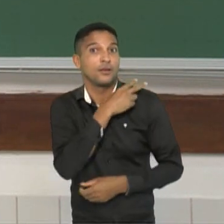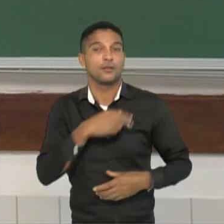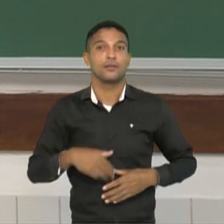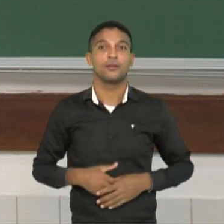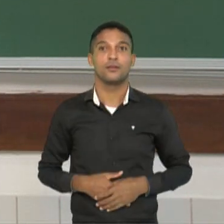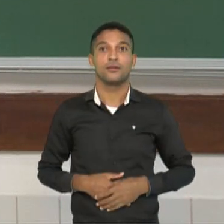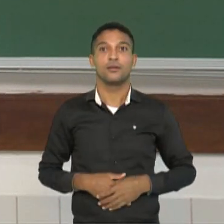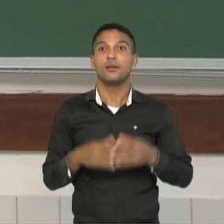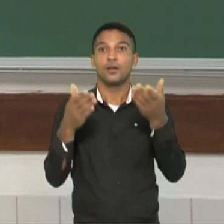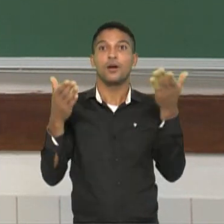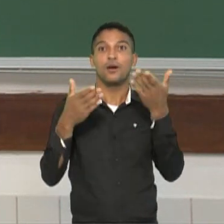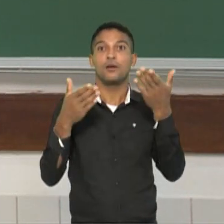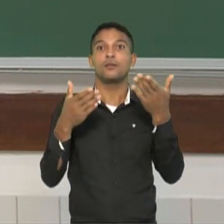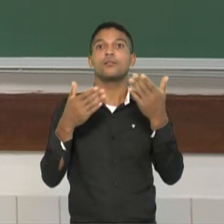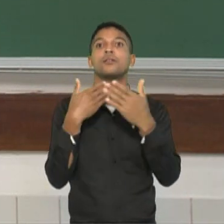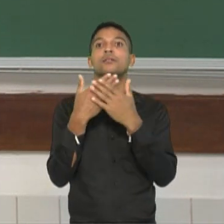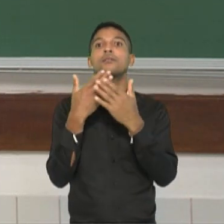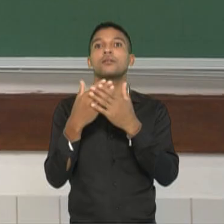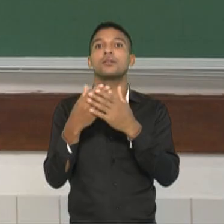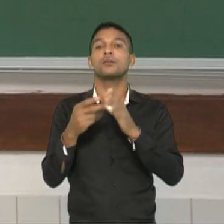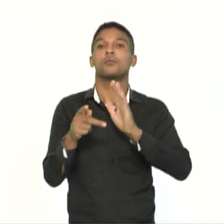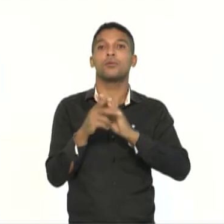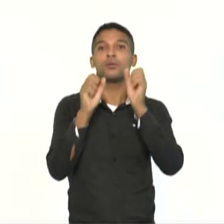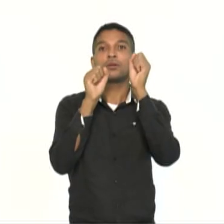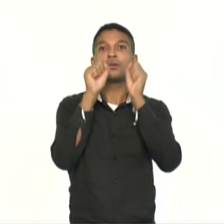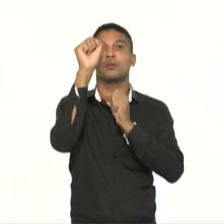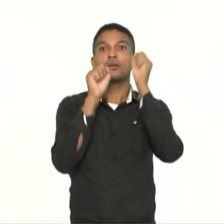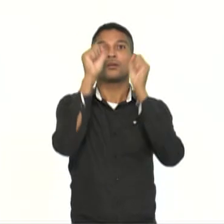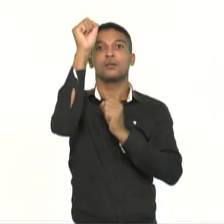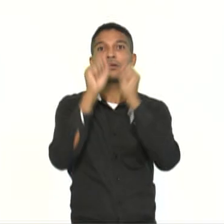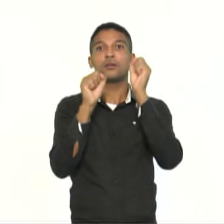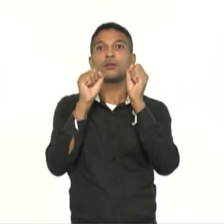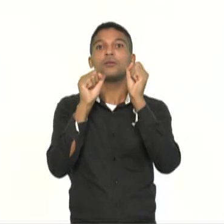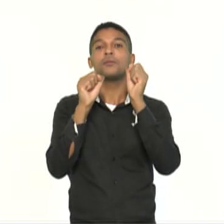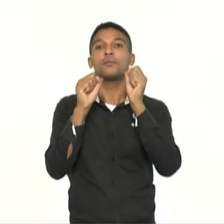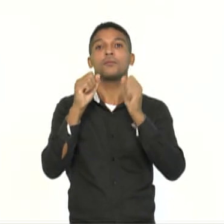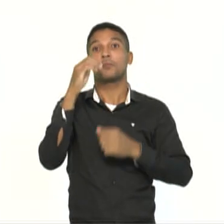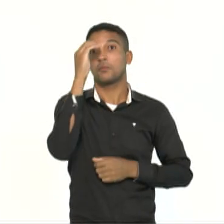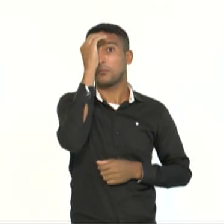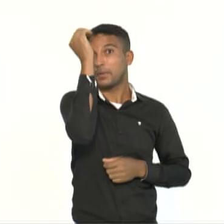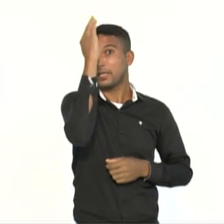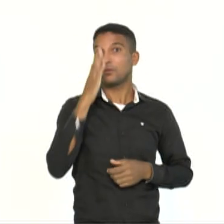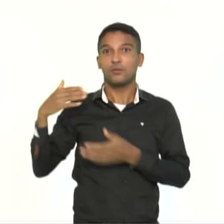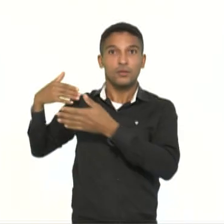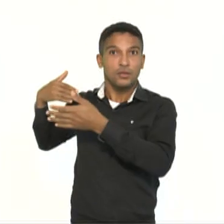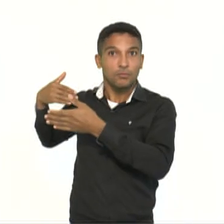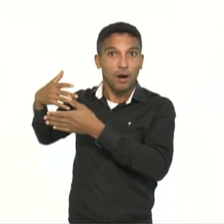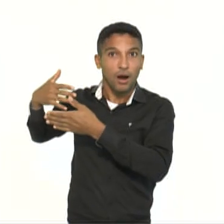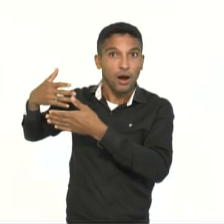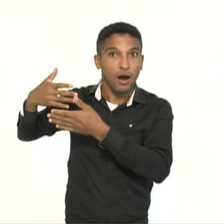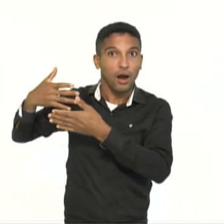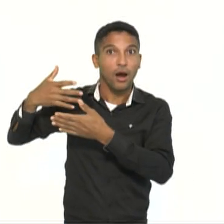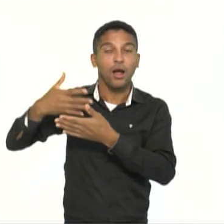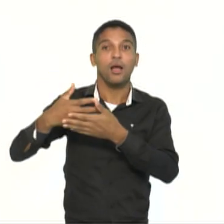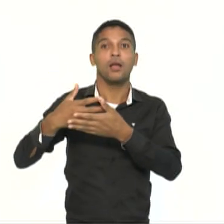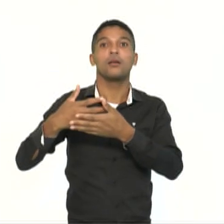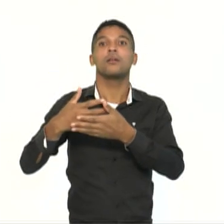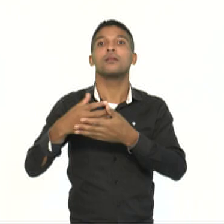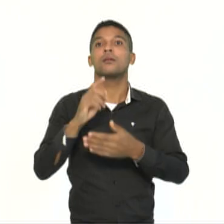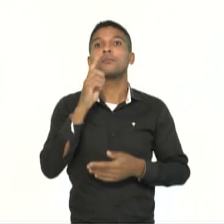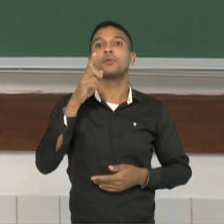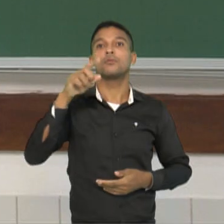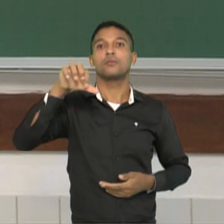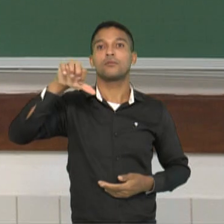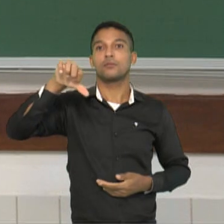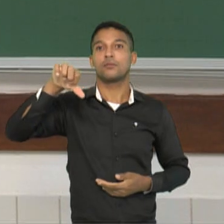Hoje nós vamos falar, então, sobre a industrialização brasileira da década de 1990 até a atualidade.